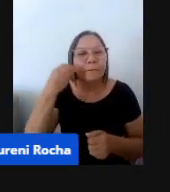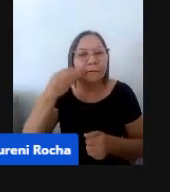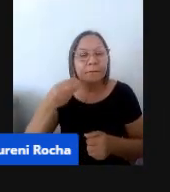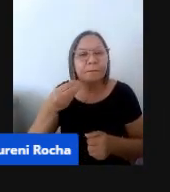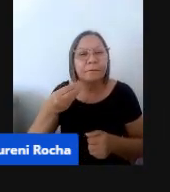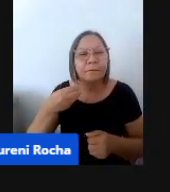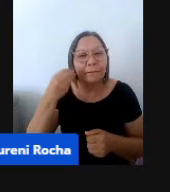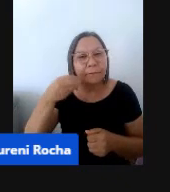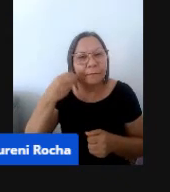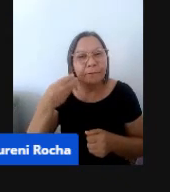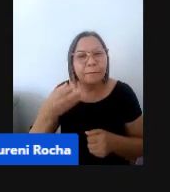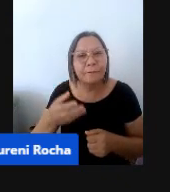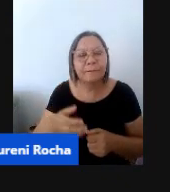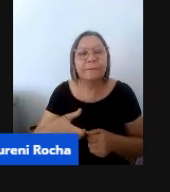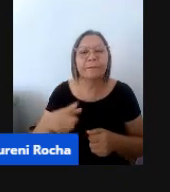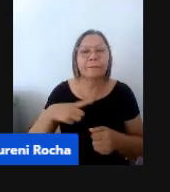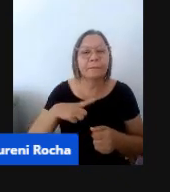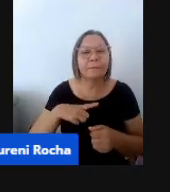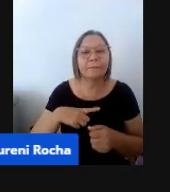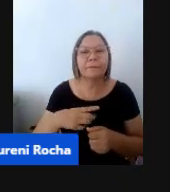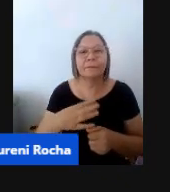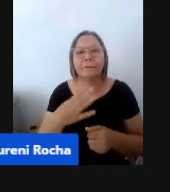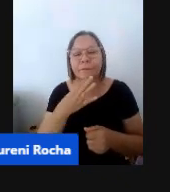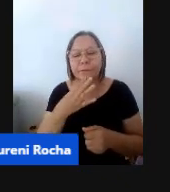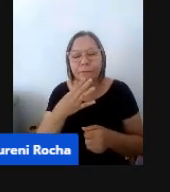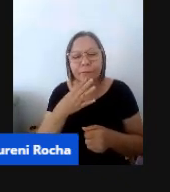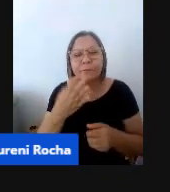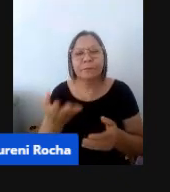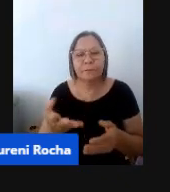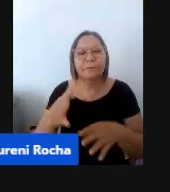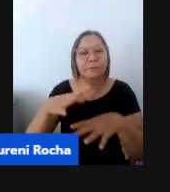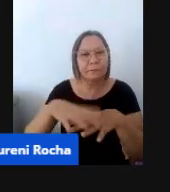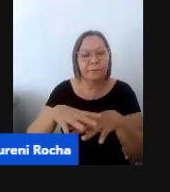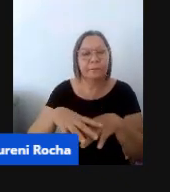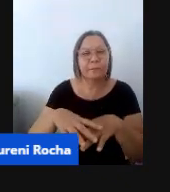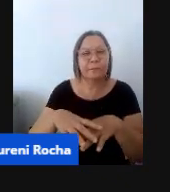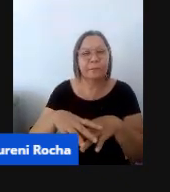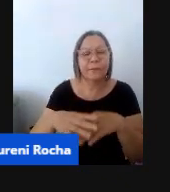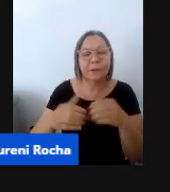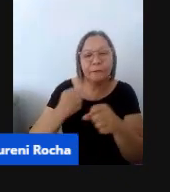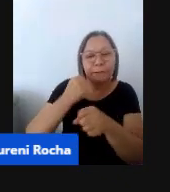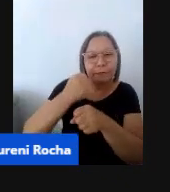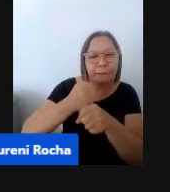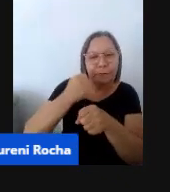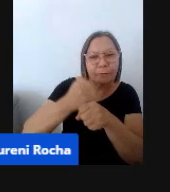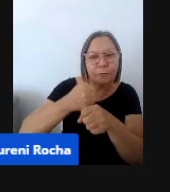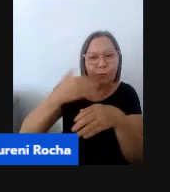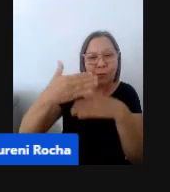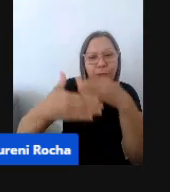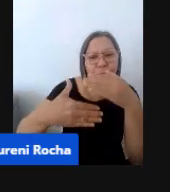trazem também esse conhecimento matemático. Então, elas vão construindo, né?